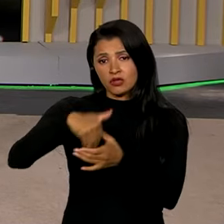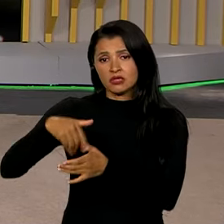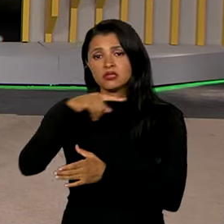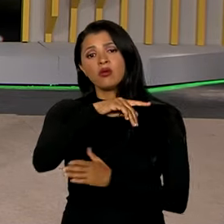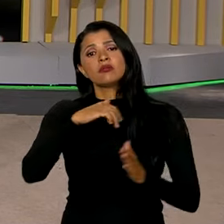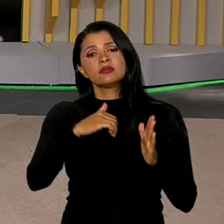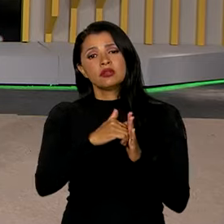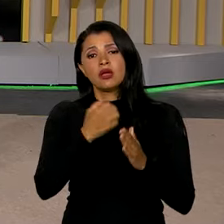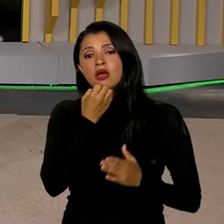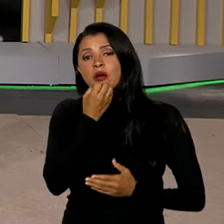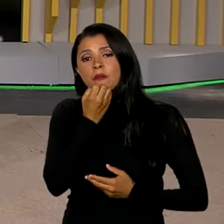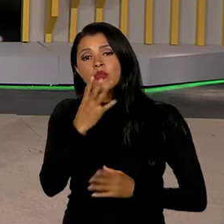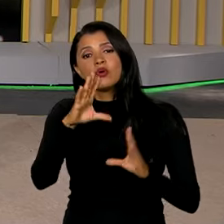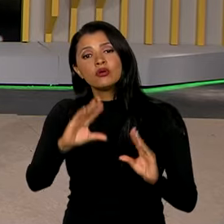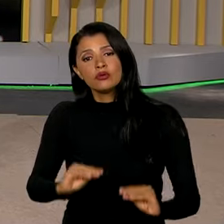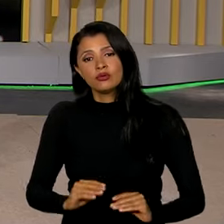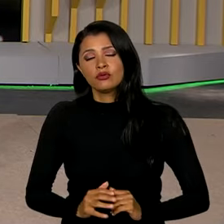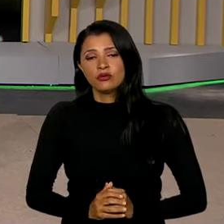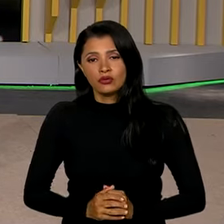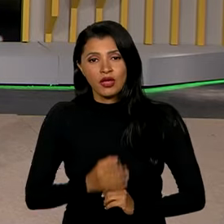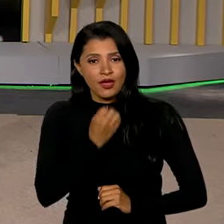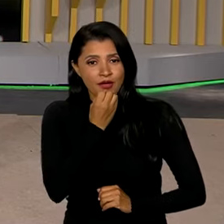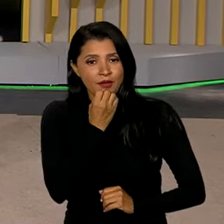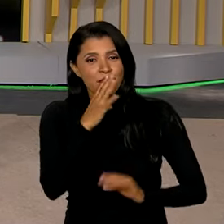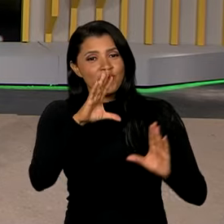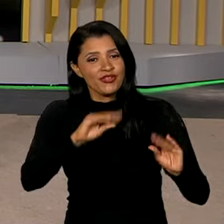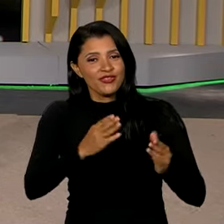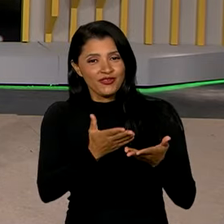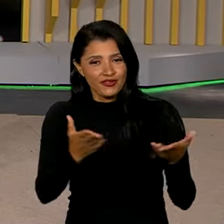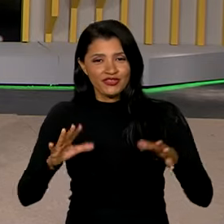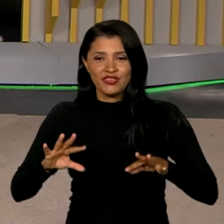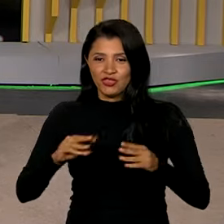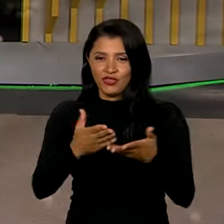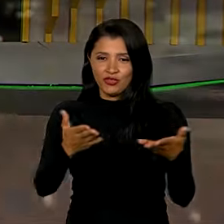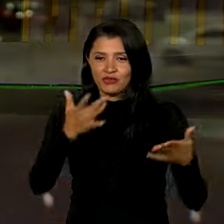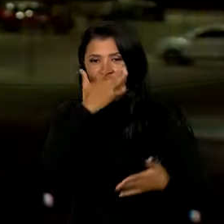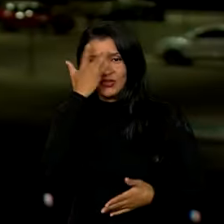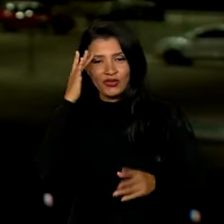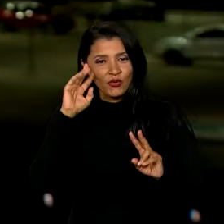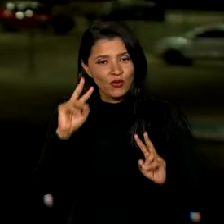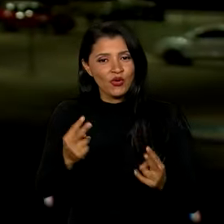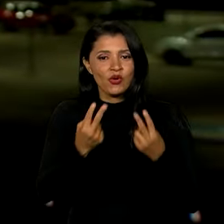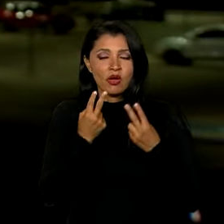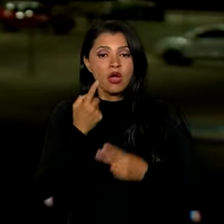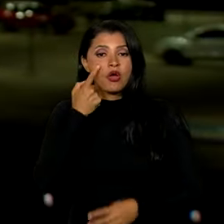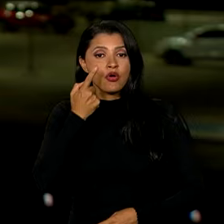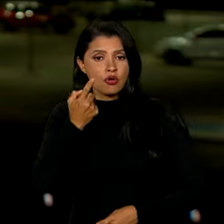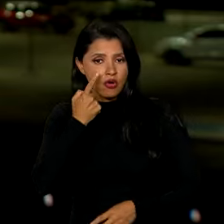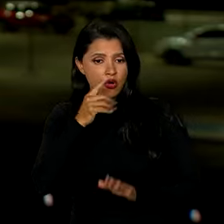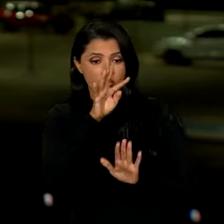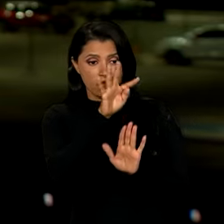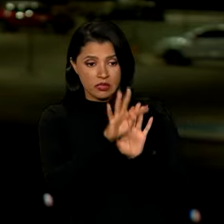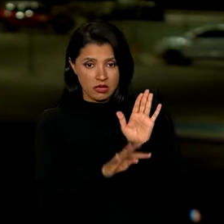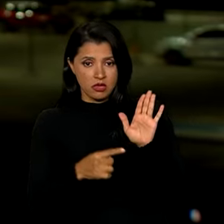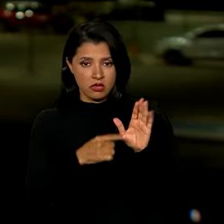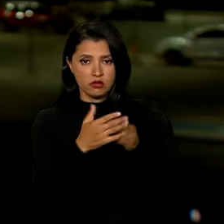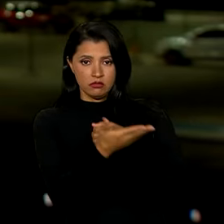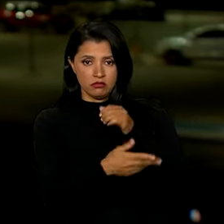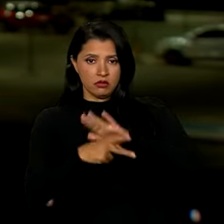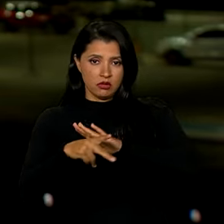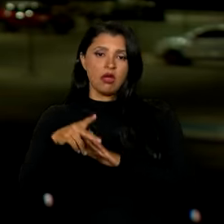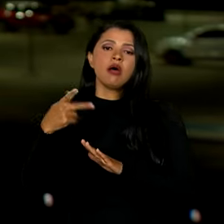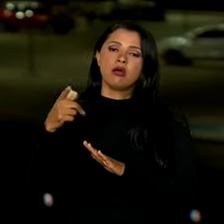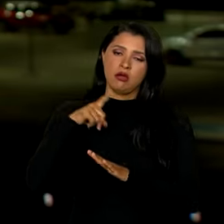Senado? Boa noite. Boa noite, Ana, Roberto. Uma boa noite a todos que nos assistem. Olha, o texto base da reforma